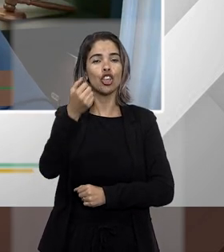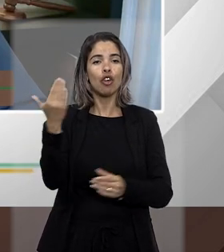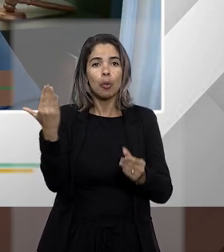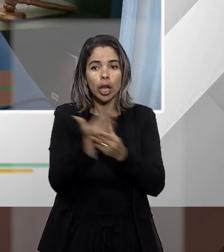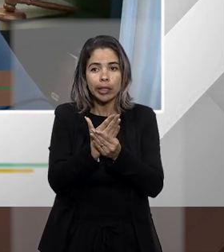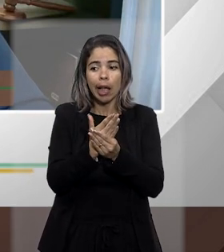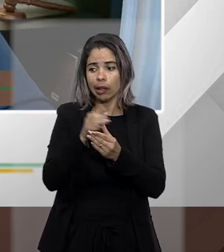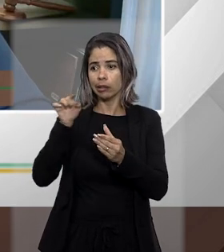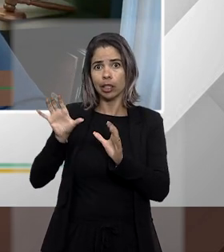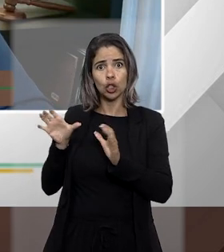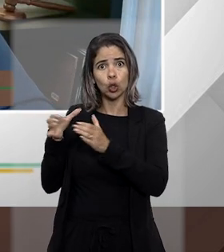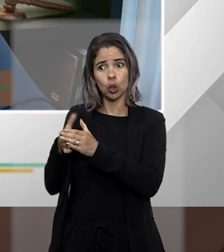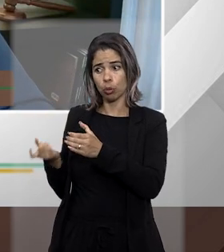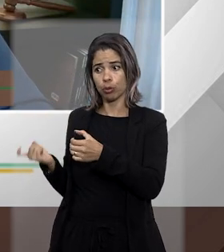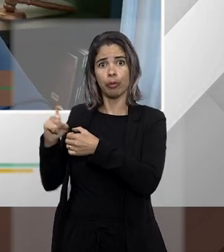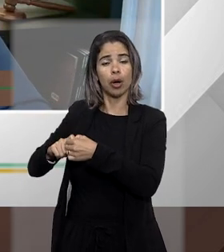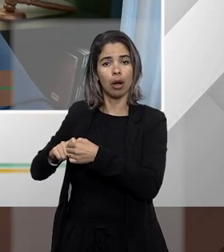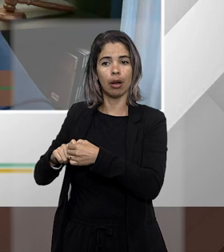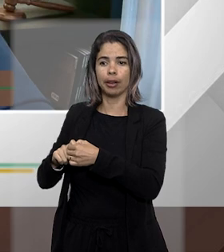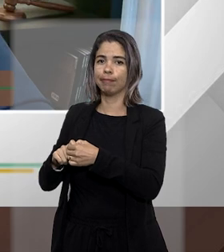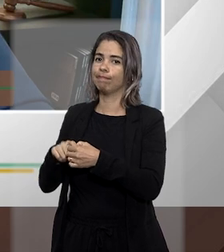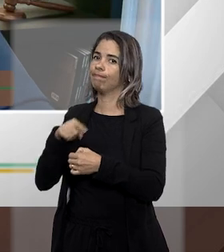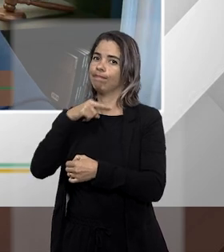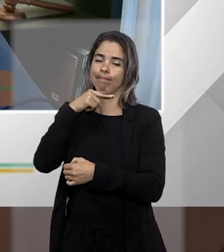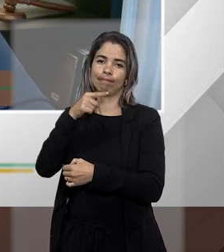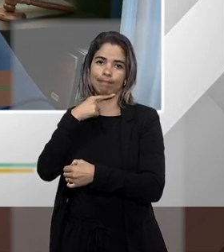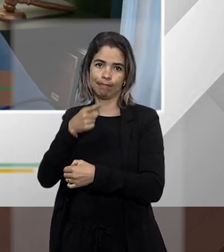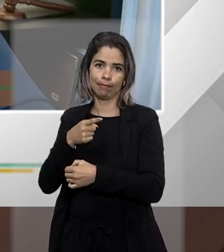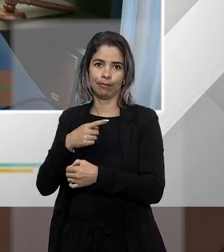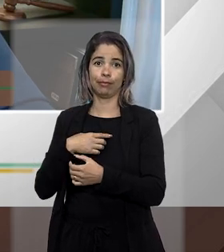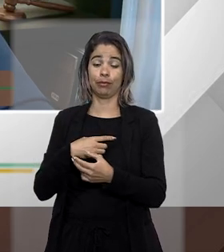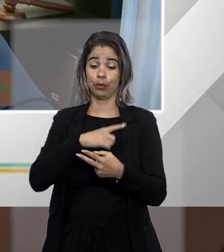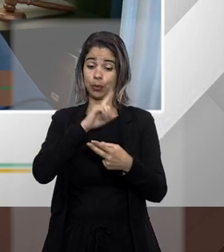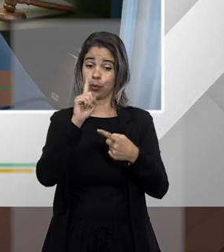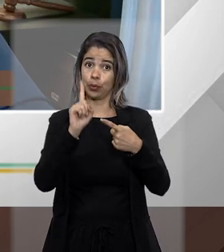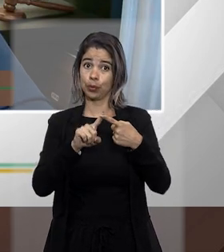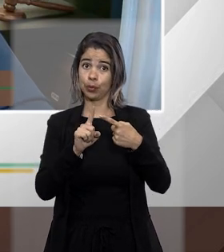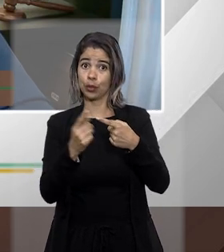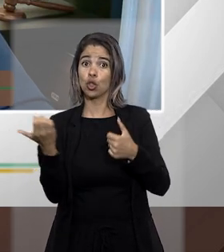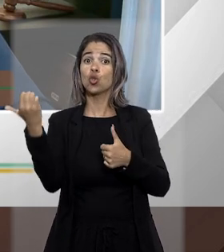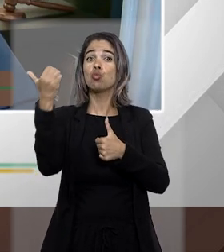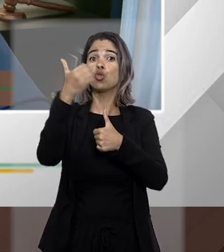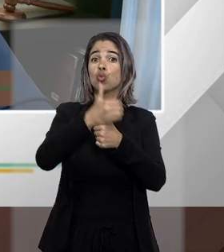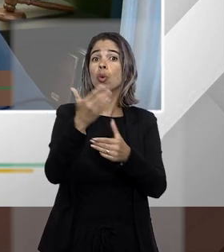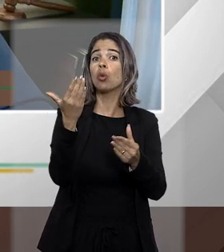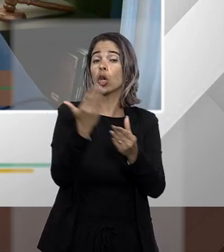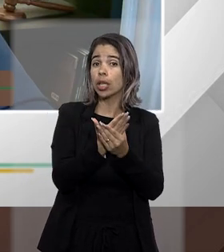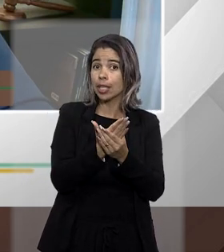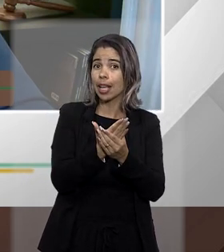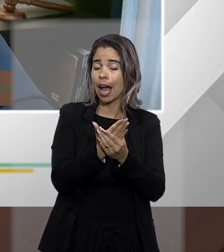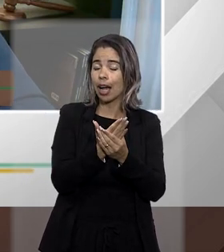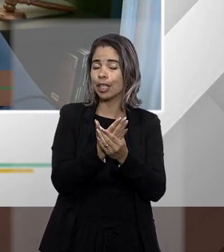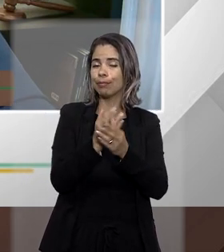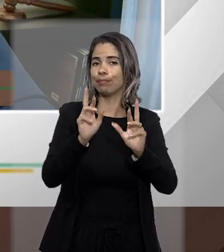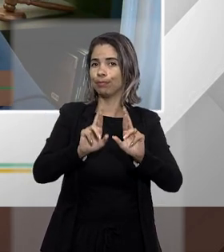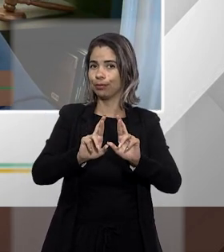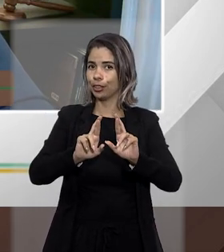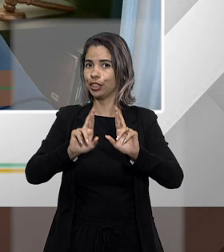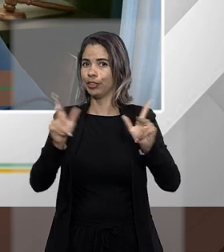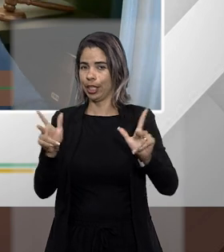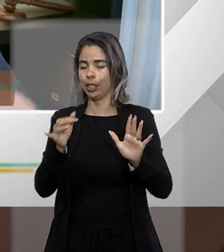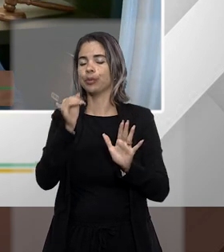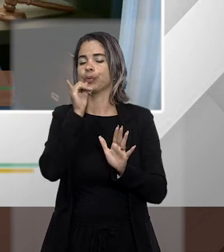substituição processual é diferente ali o sindicato ou associação